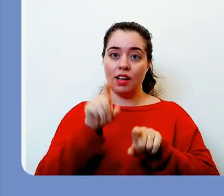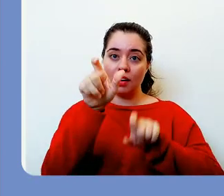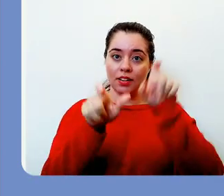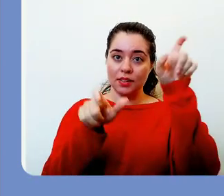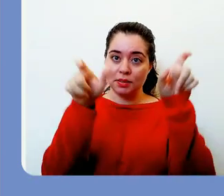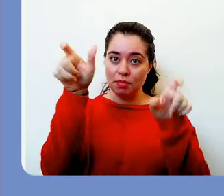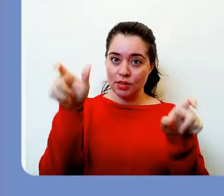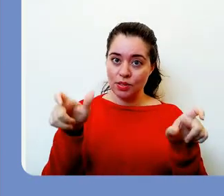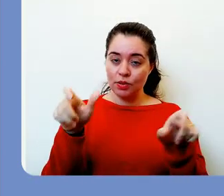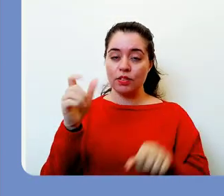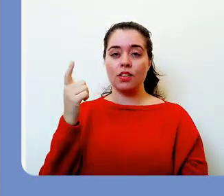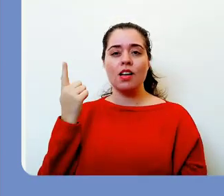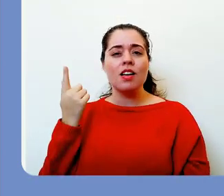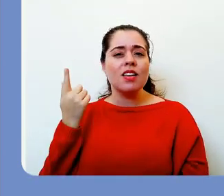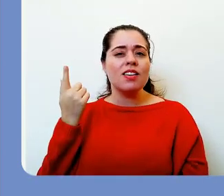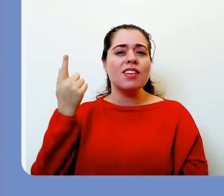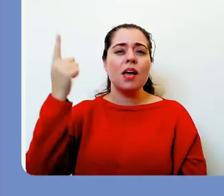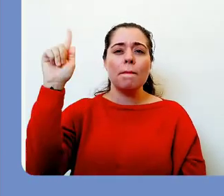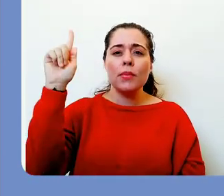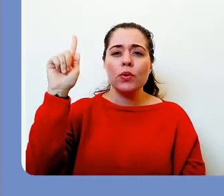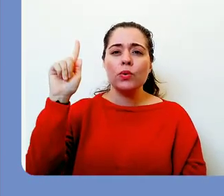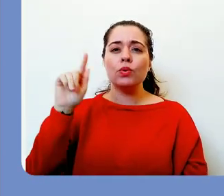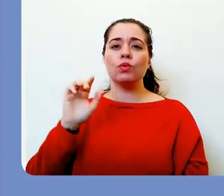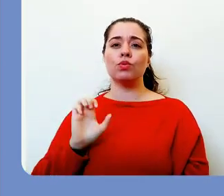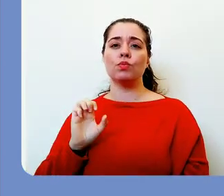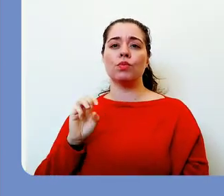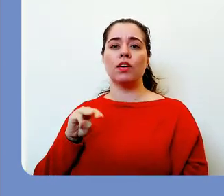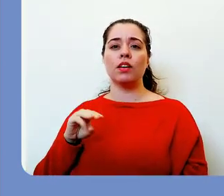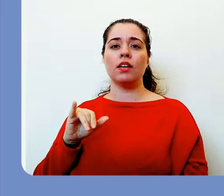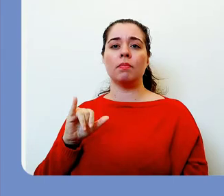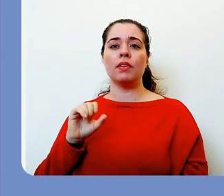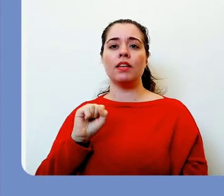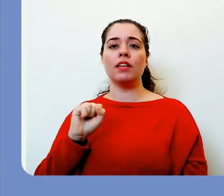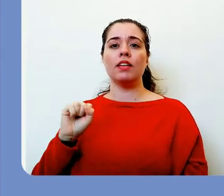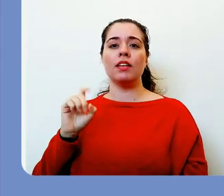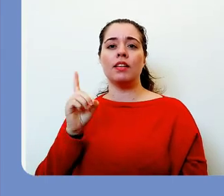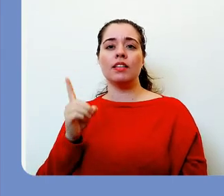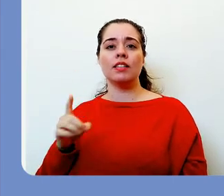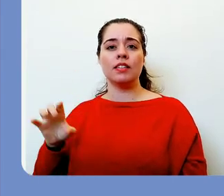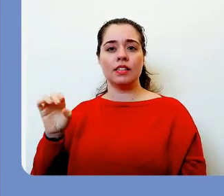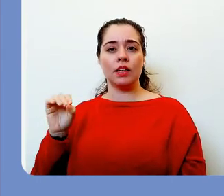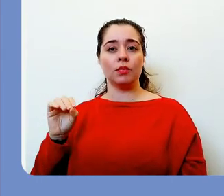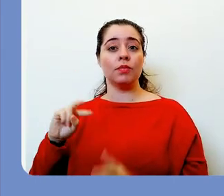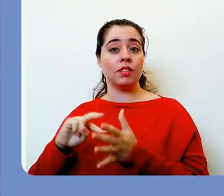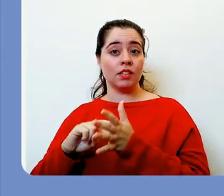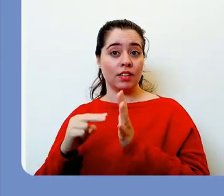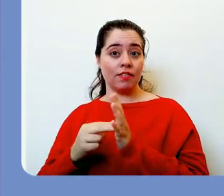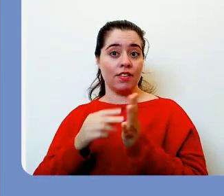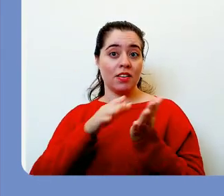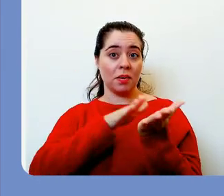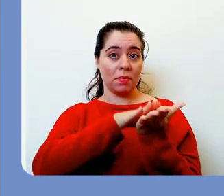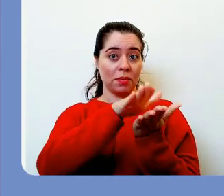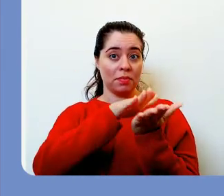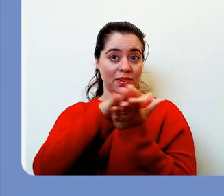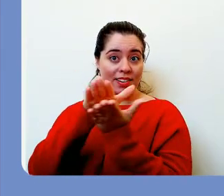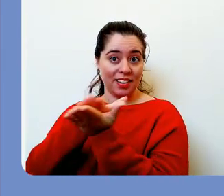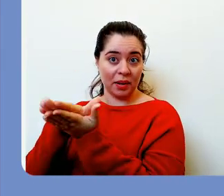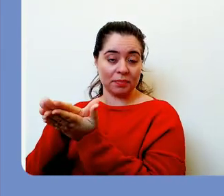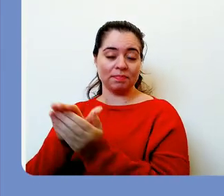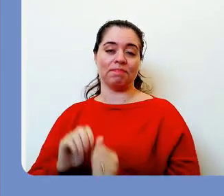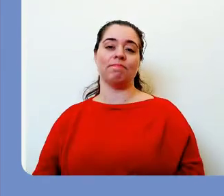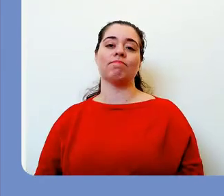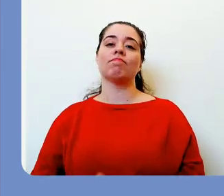criação do modelo de certificado, ou seja, a opção por sincronização pelo sistema de